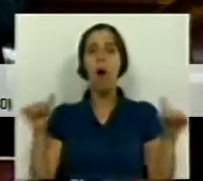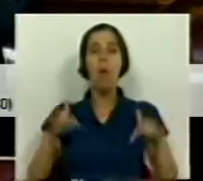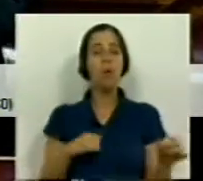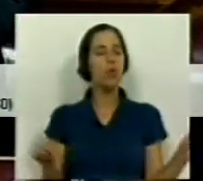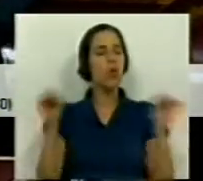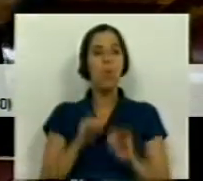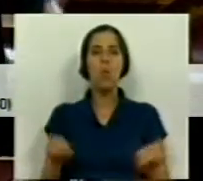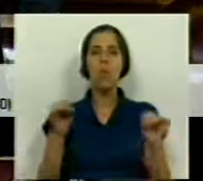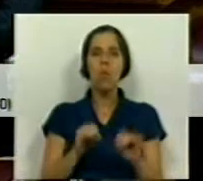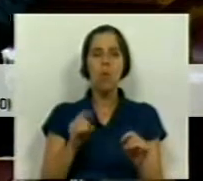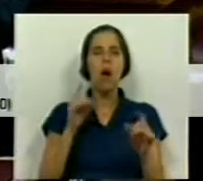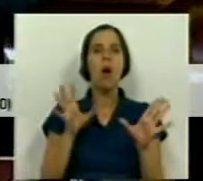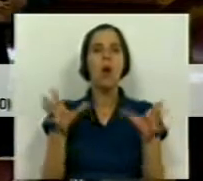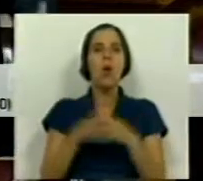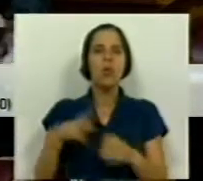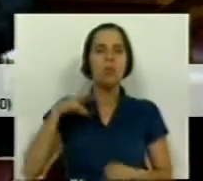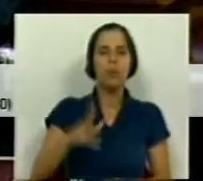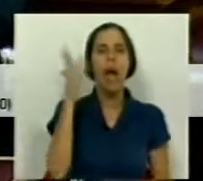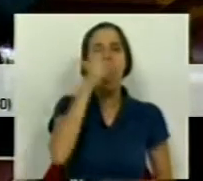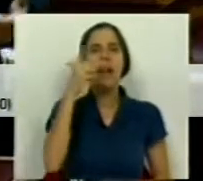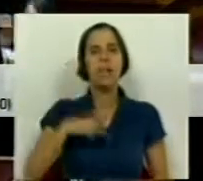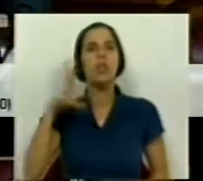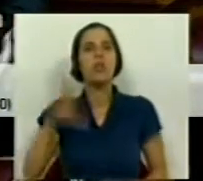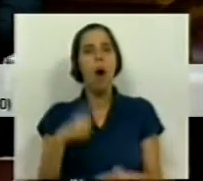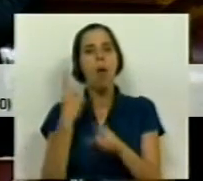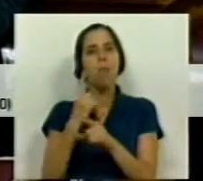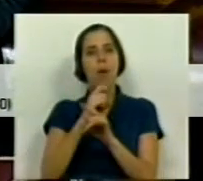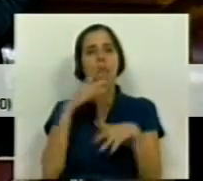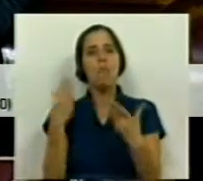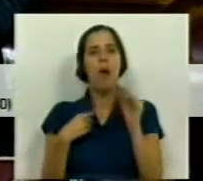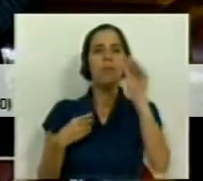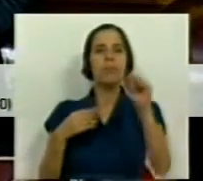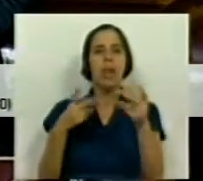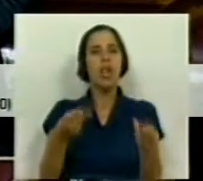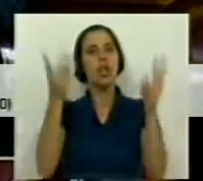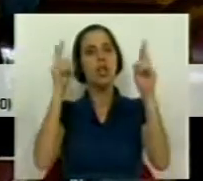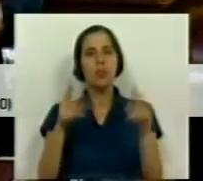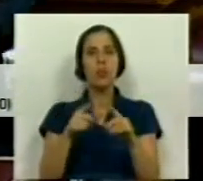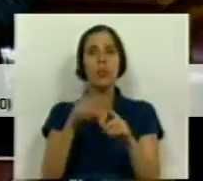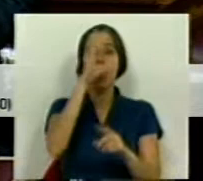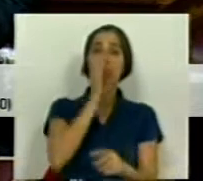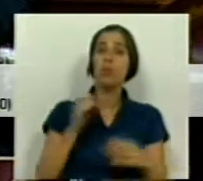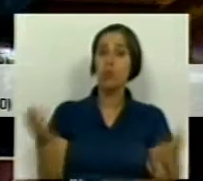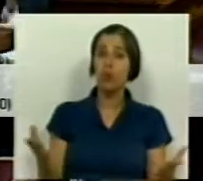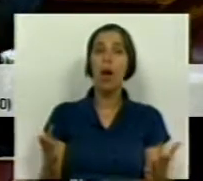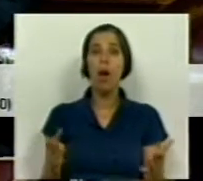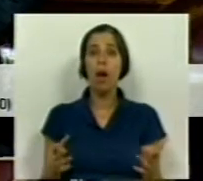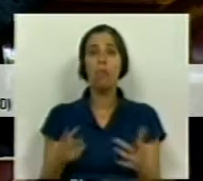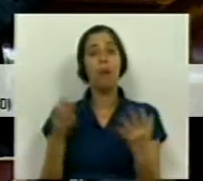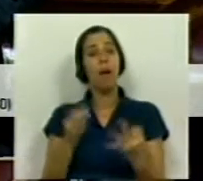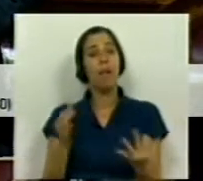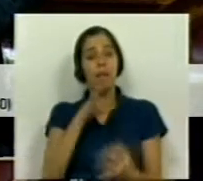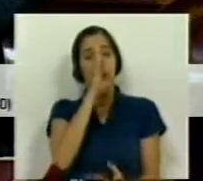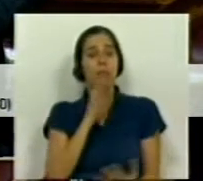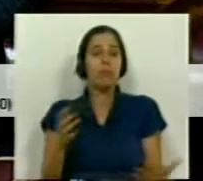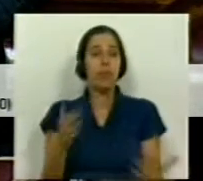um depósito onde as bandas portuguesas, os artistas portugueses também possam colocar à disposição do Estado para as utilizações a